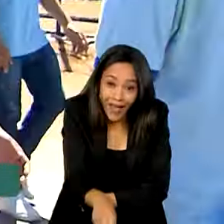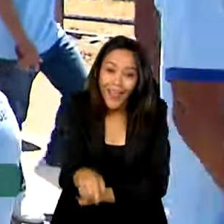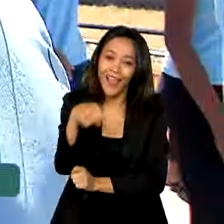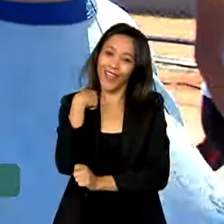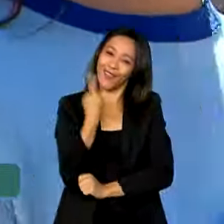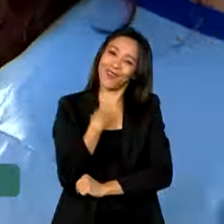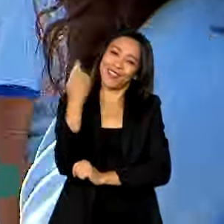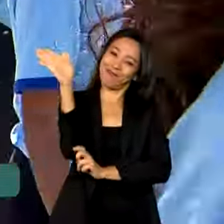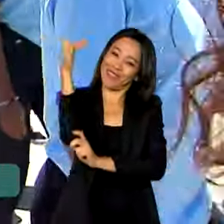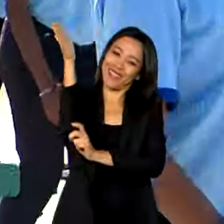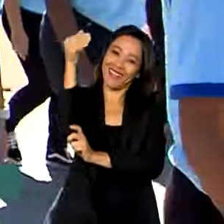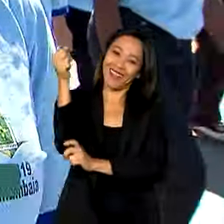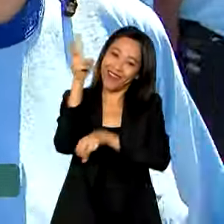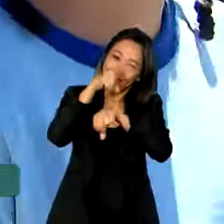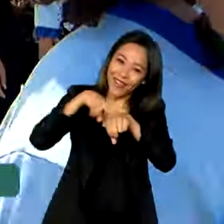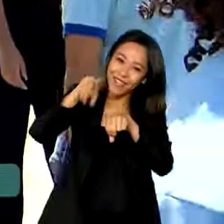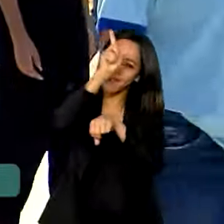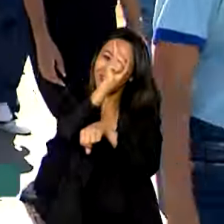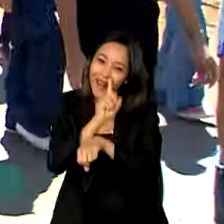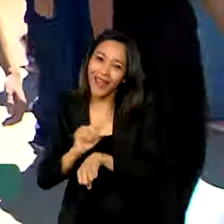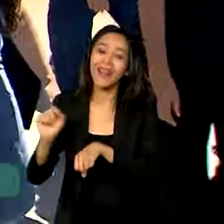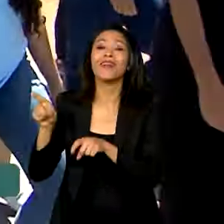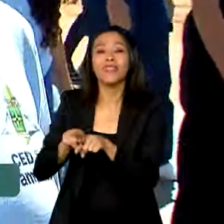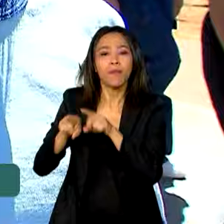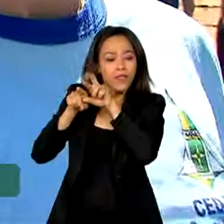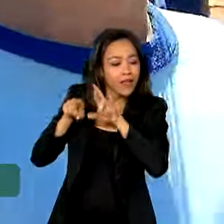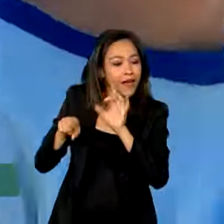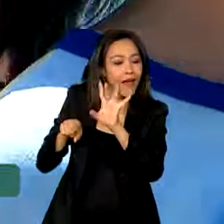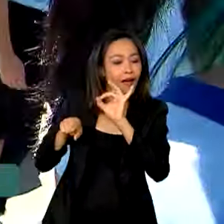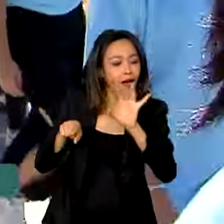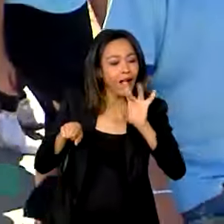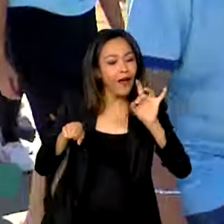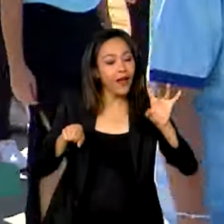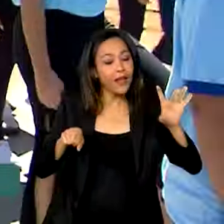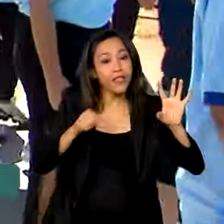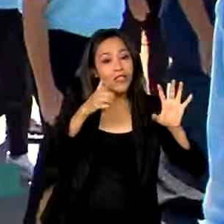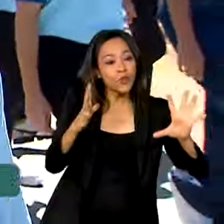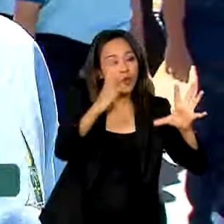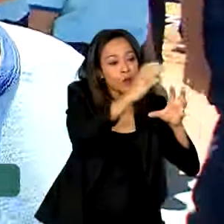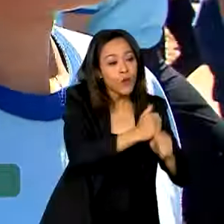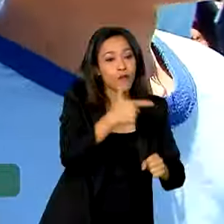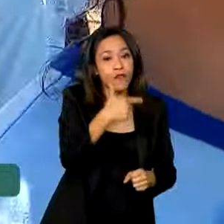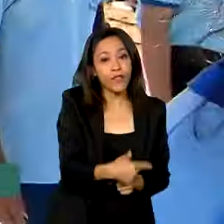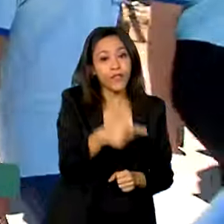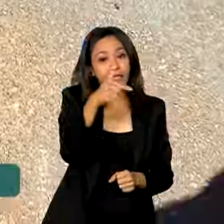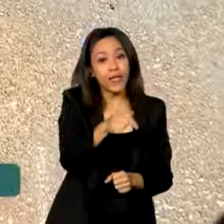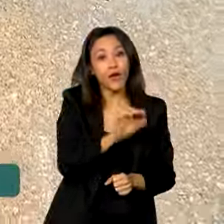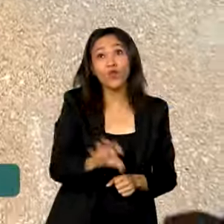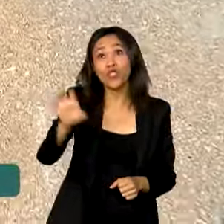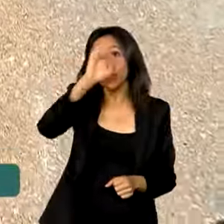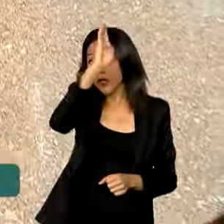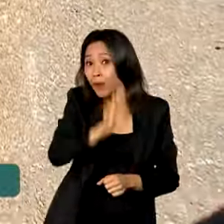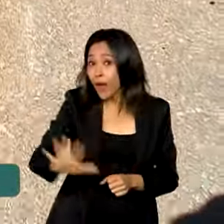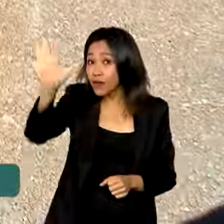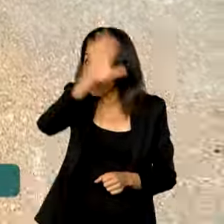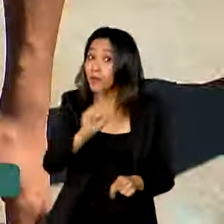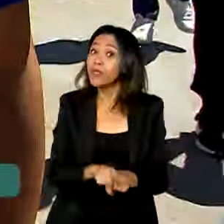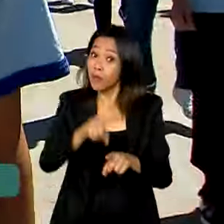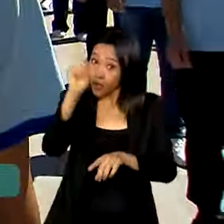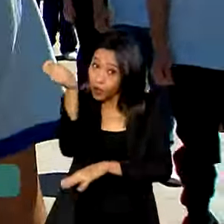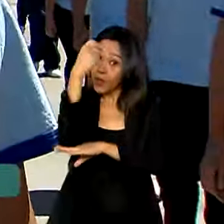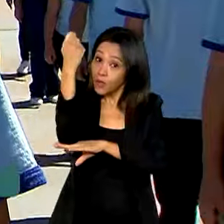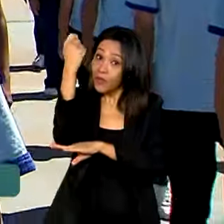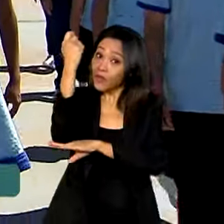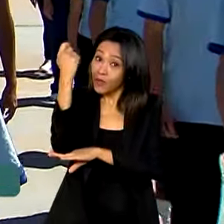verde e amarela, que será acompanhada das bandeiras de cada uma das 27 unidades da federação. E a do Rio Grande do Sul